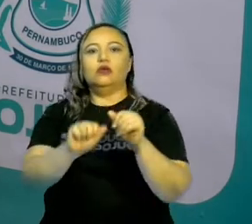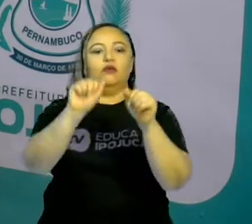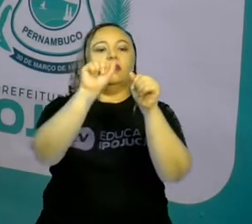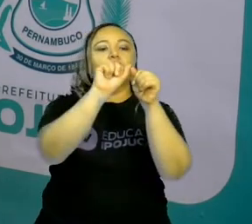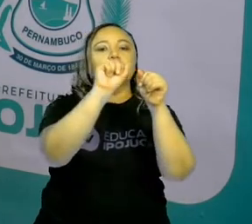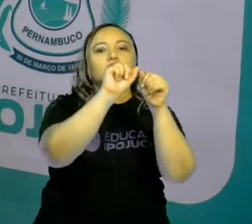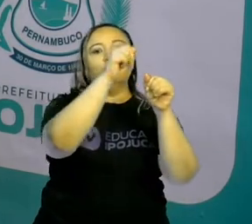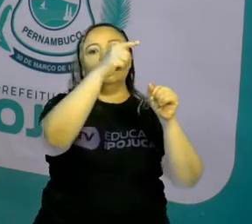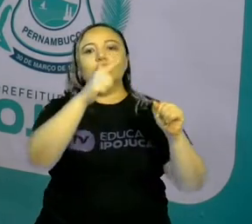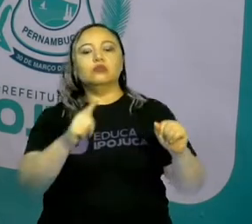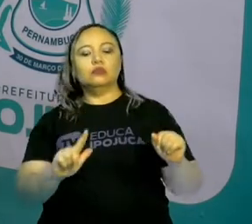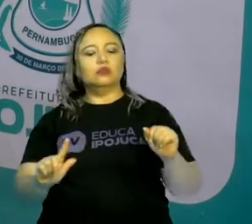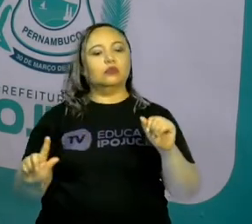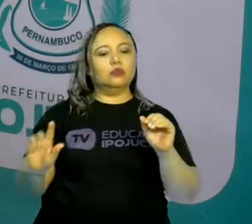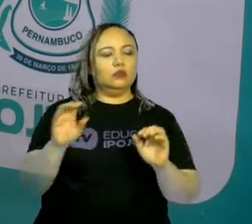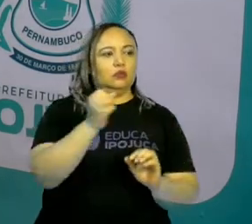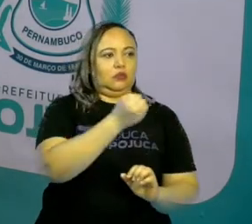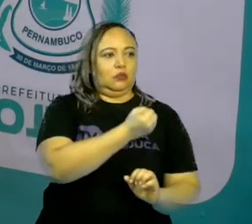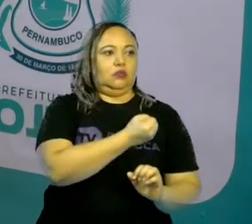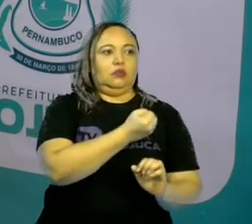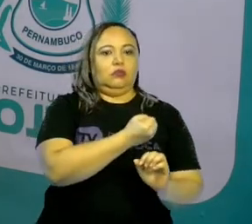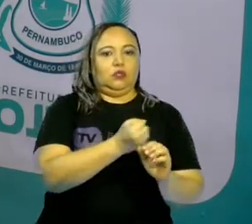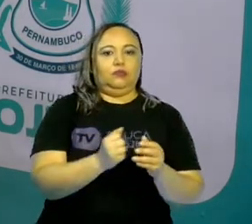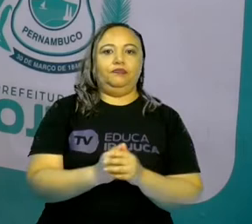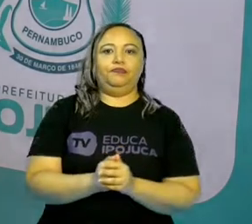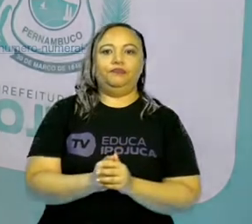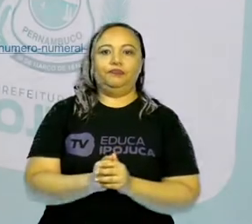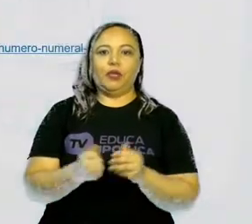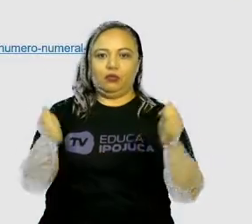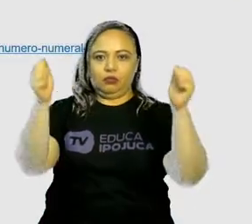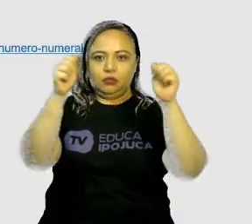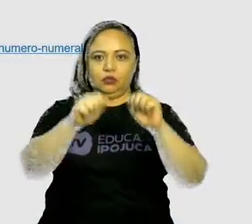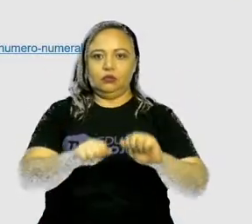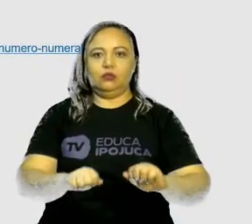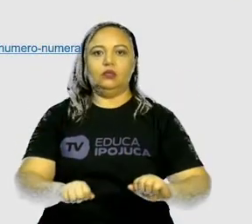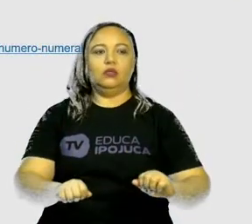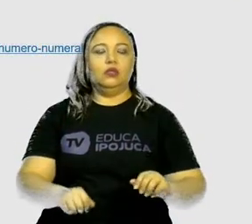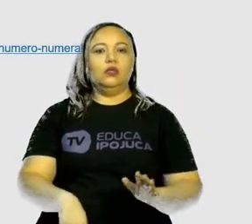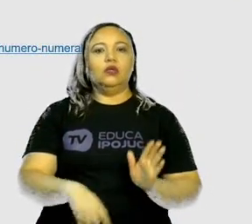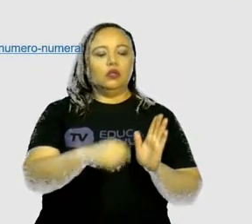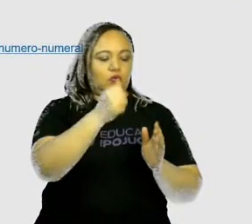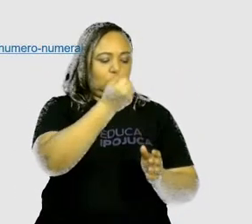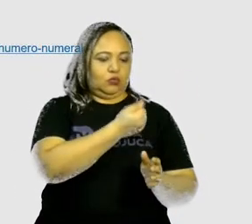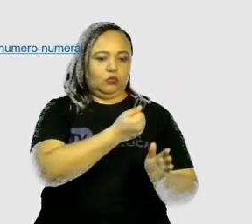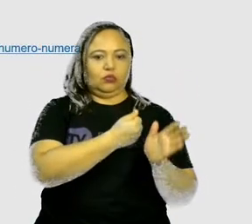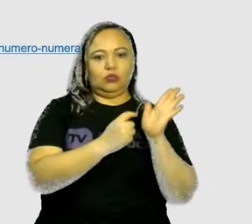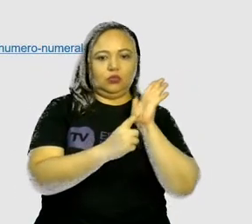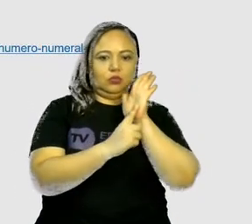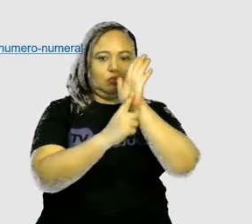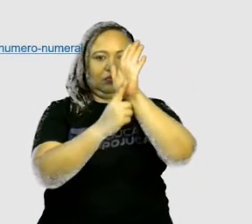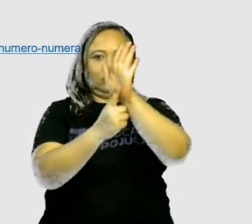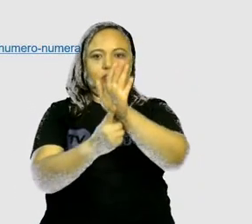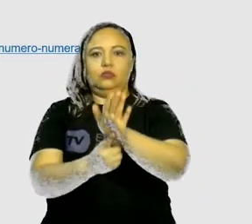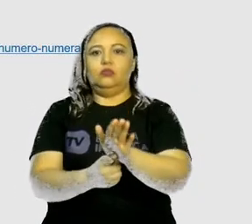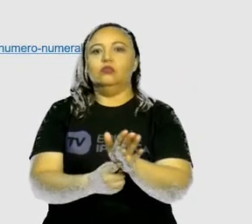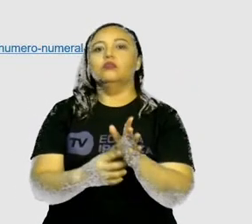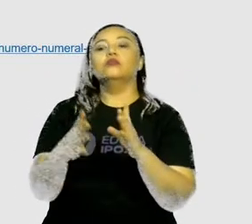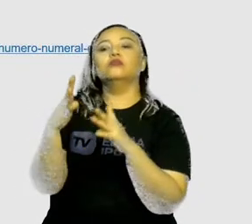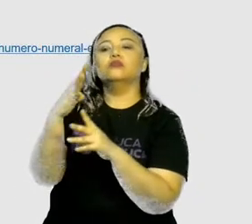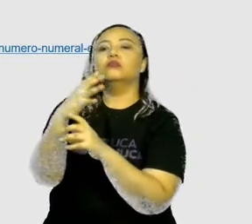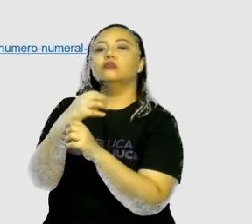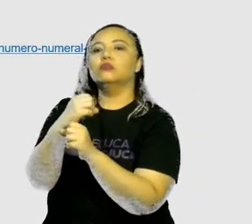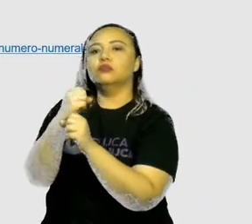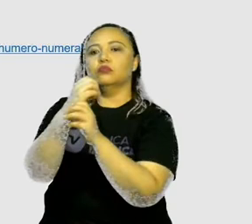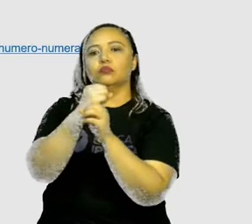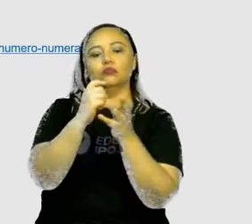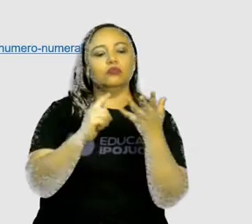números. E vamos ver o que é números? Os números representam a quantidade referente à